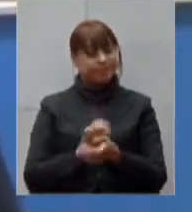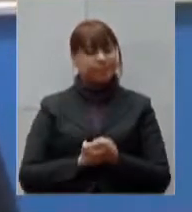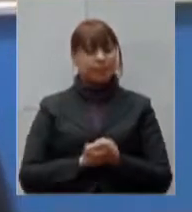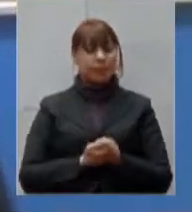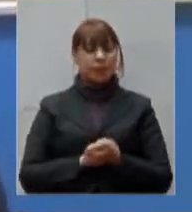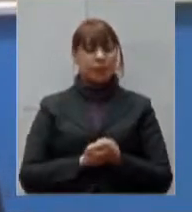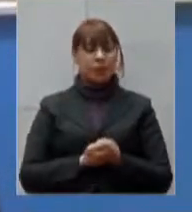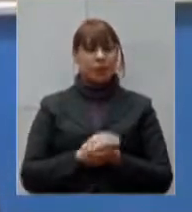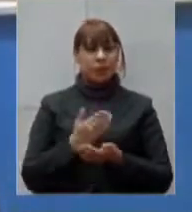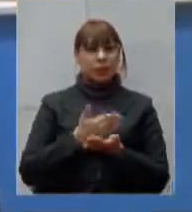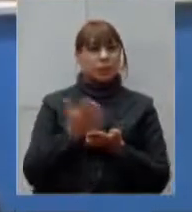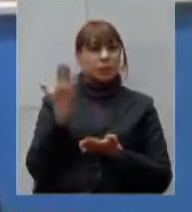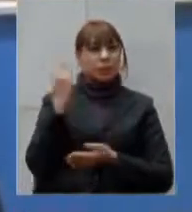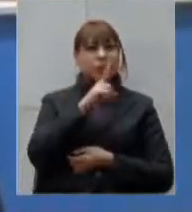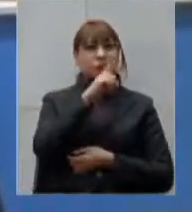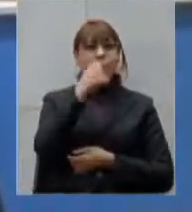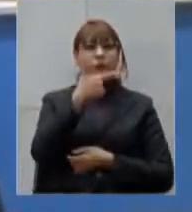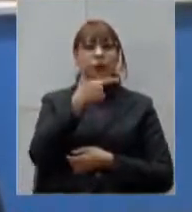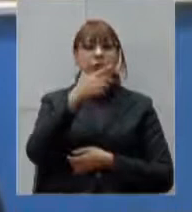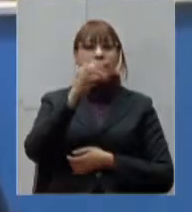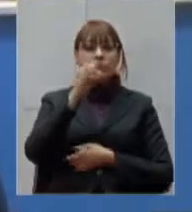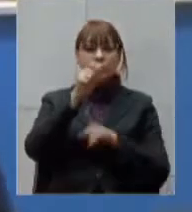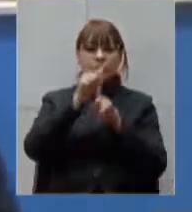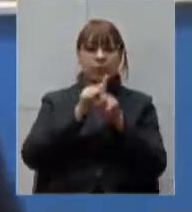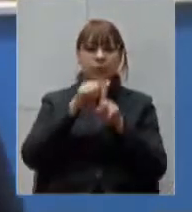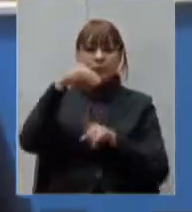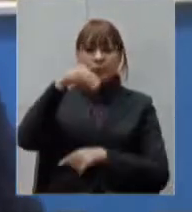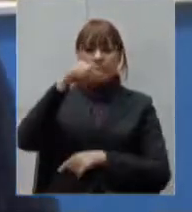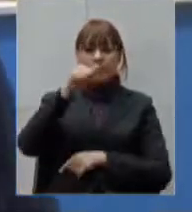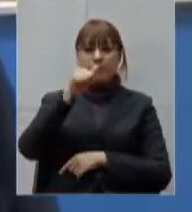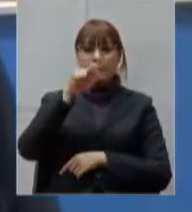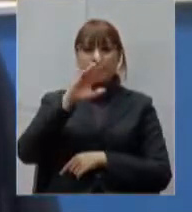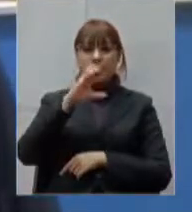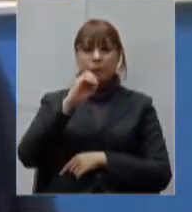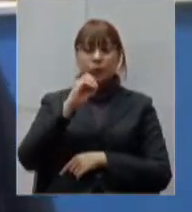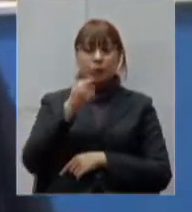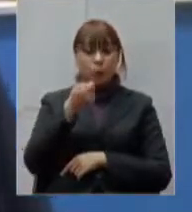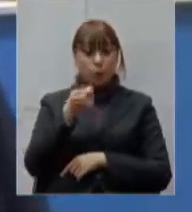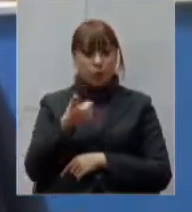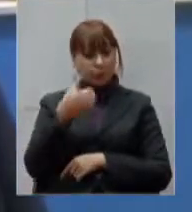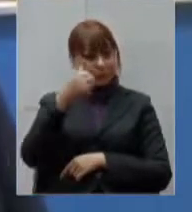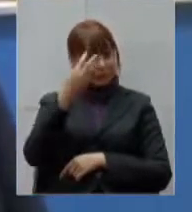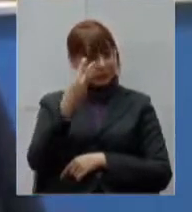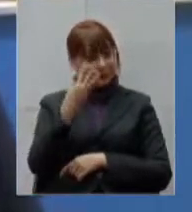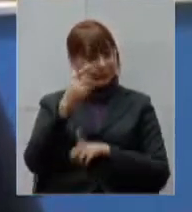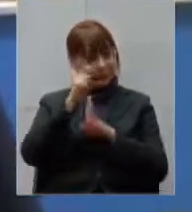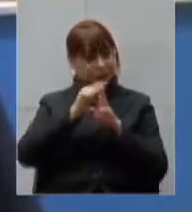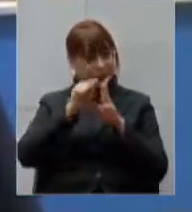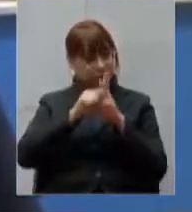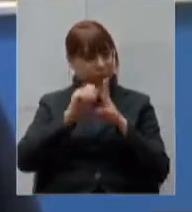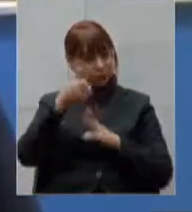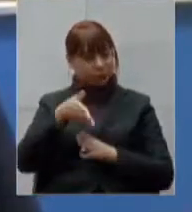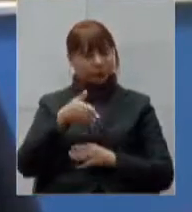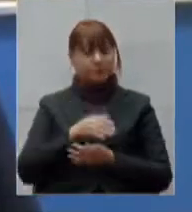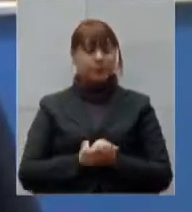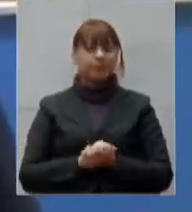20 de março já vai para 90 dias estamos convivendo